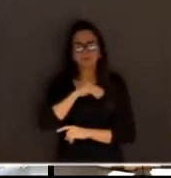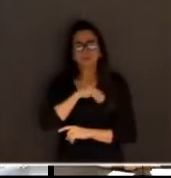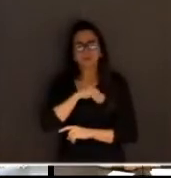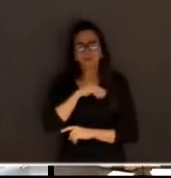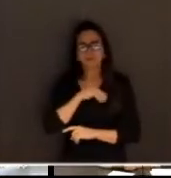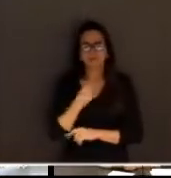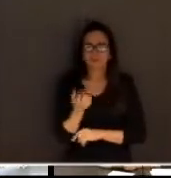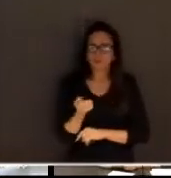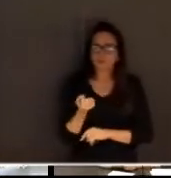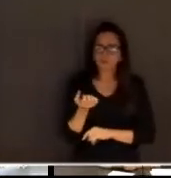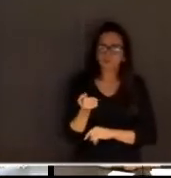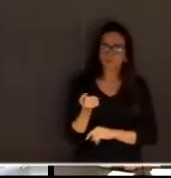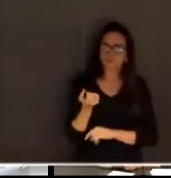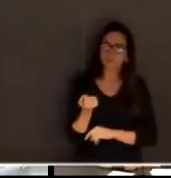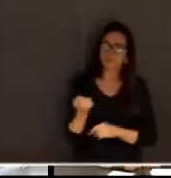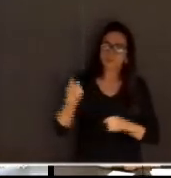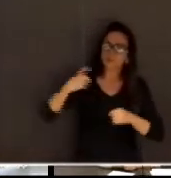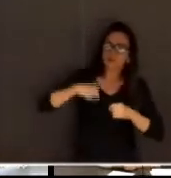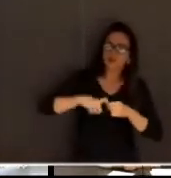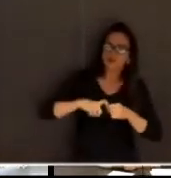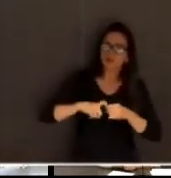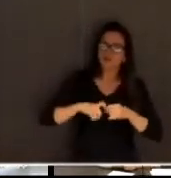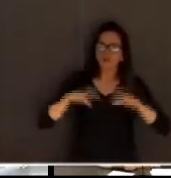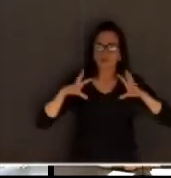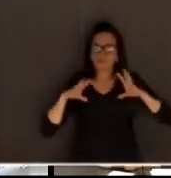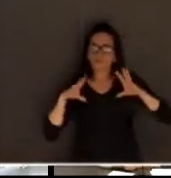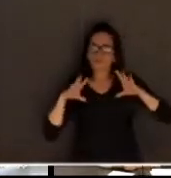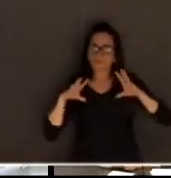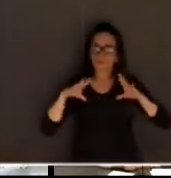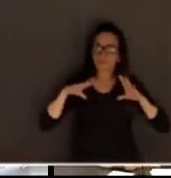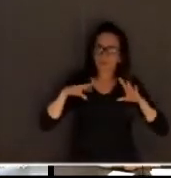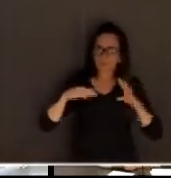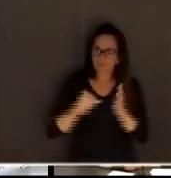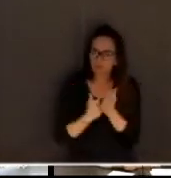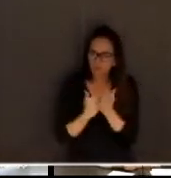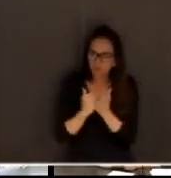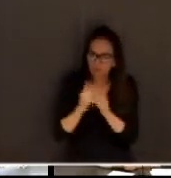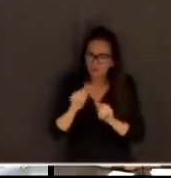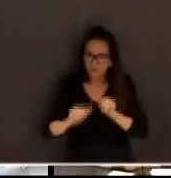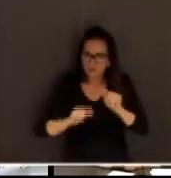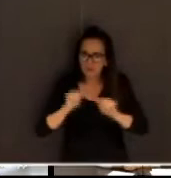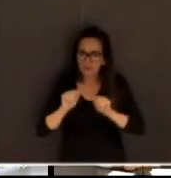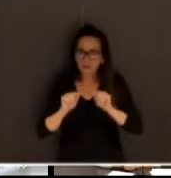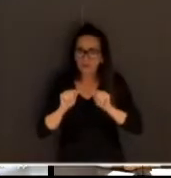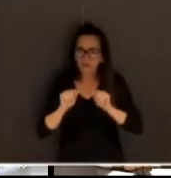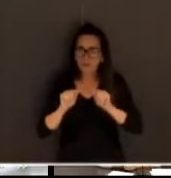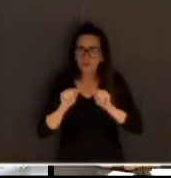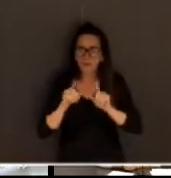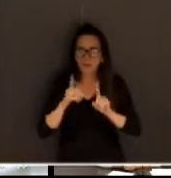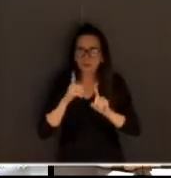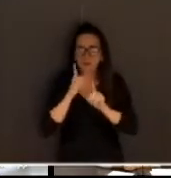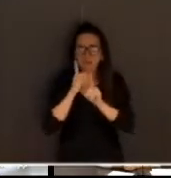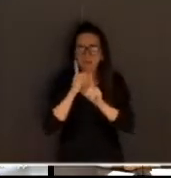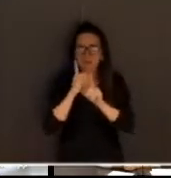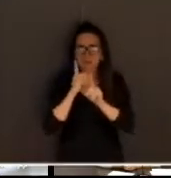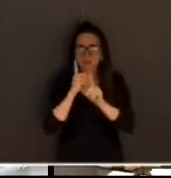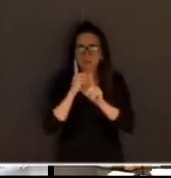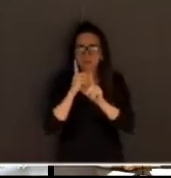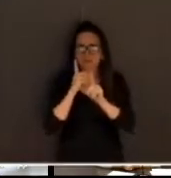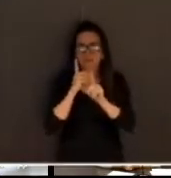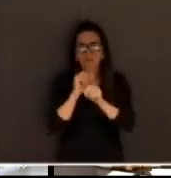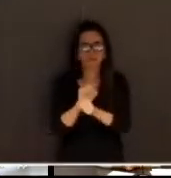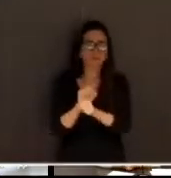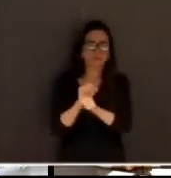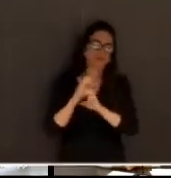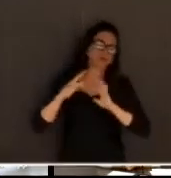nosso recesso, fevereiro, março, já engatando bem ali nas marchas. E de repente descobrimos que tudo ia parar.